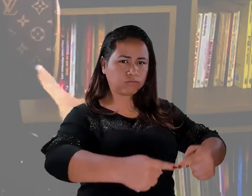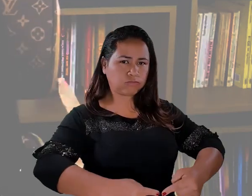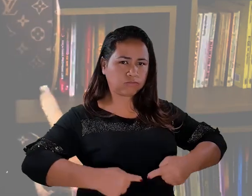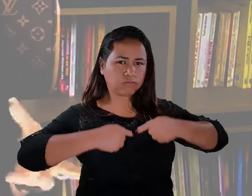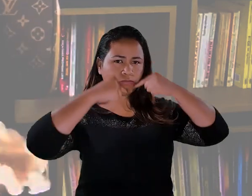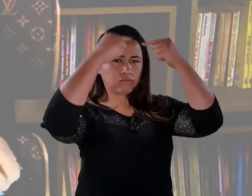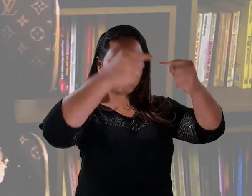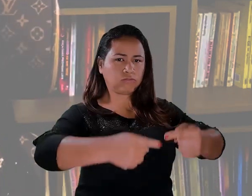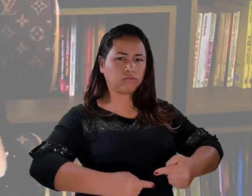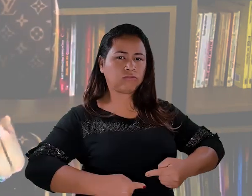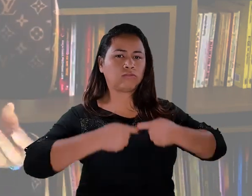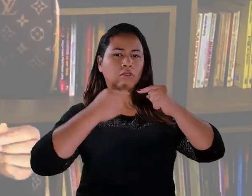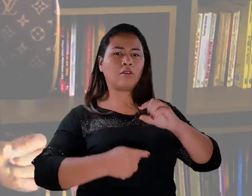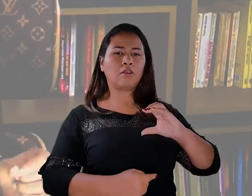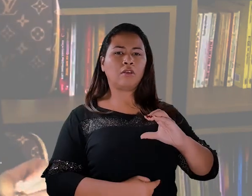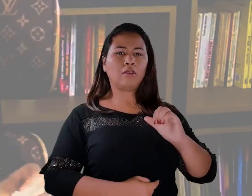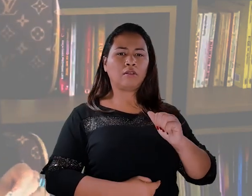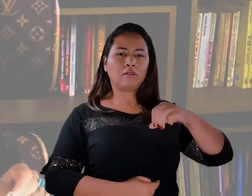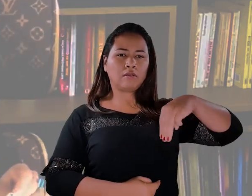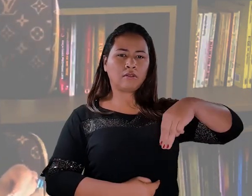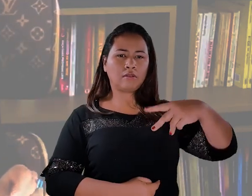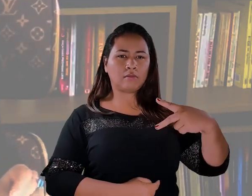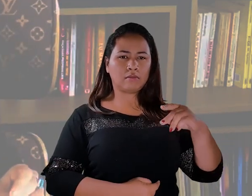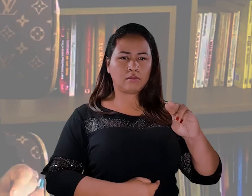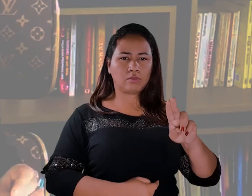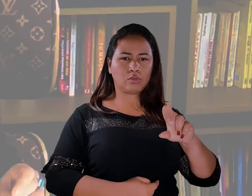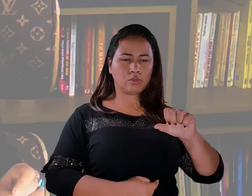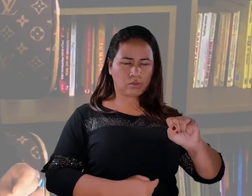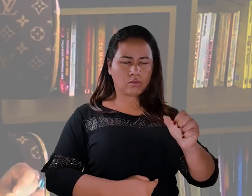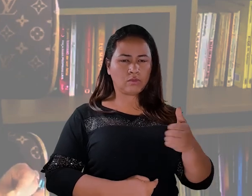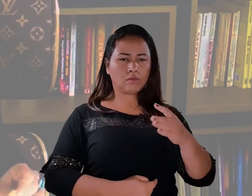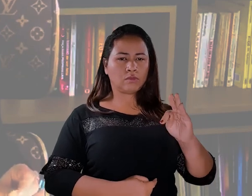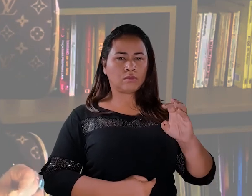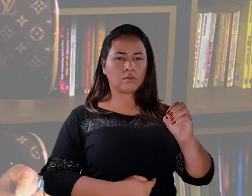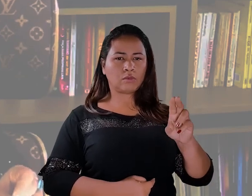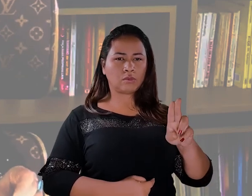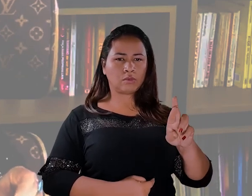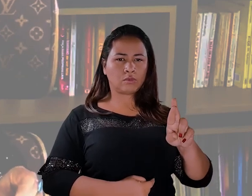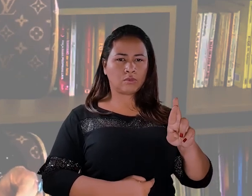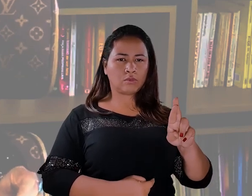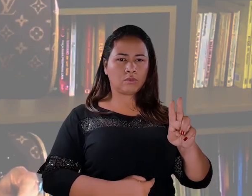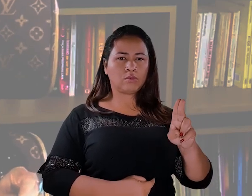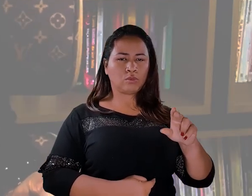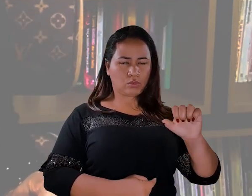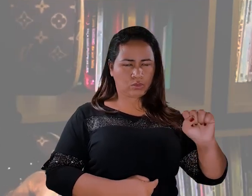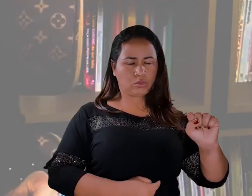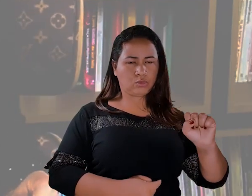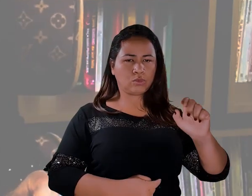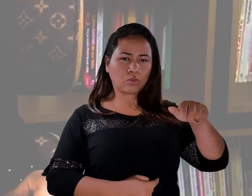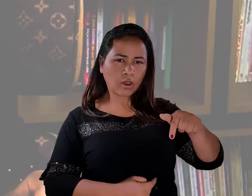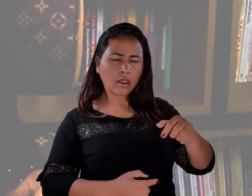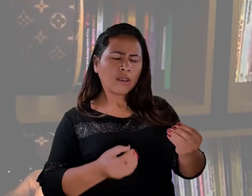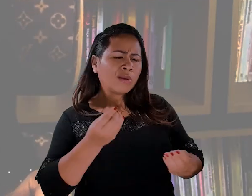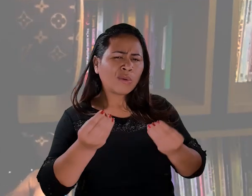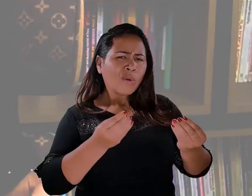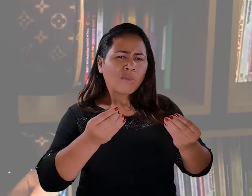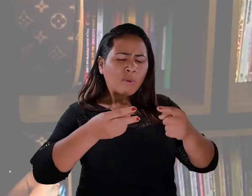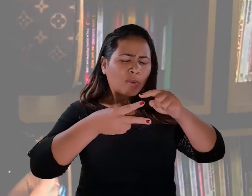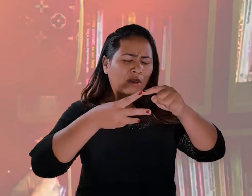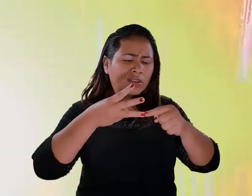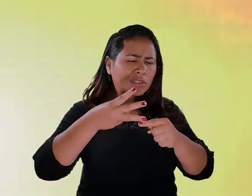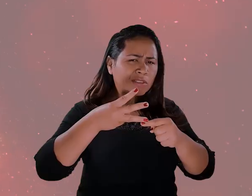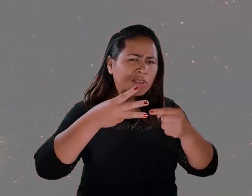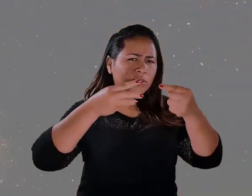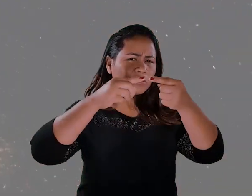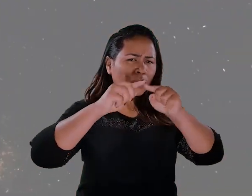O que faz com que eu magnetize o contrato, as vendas, as oportunidades, é o alinhamento. A mente